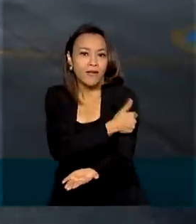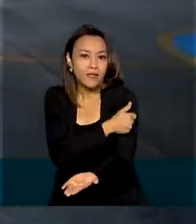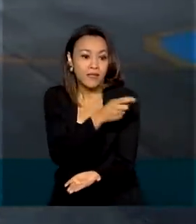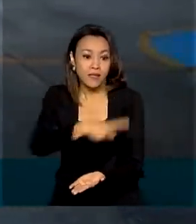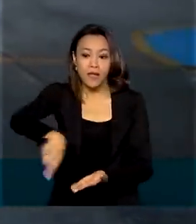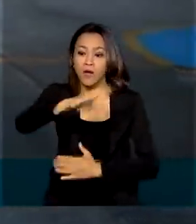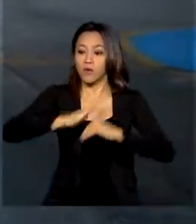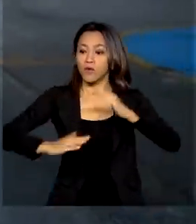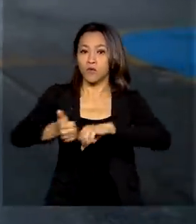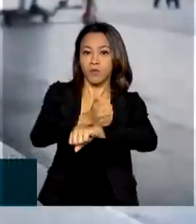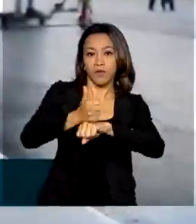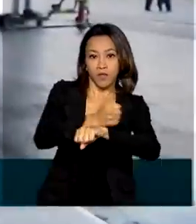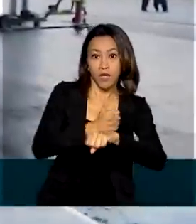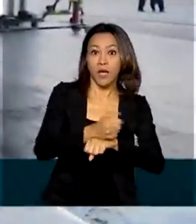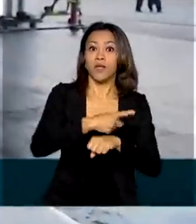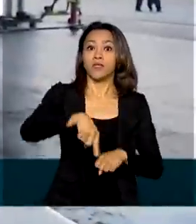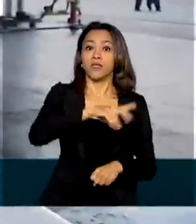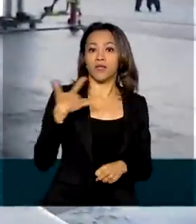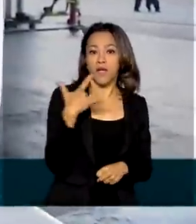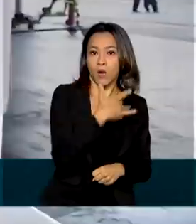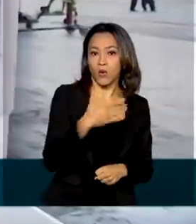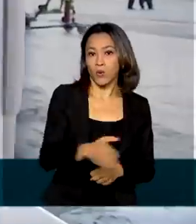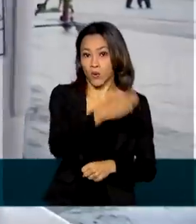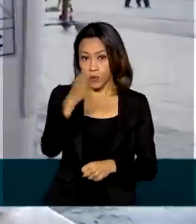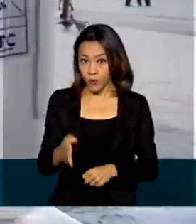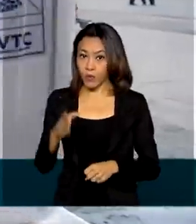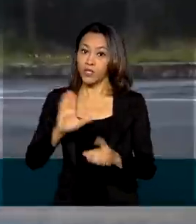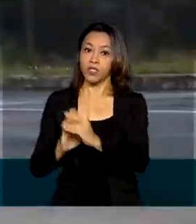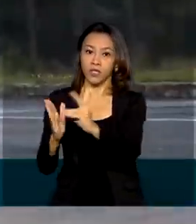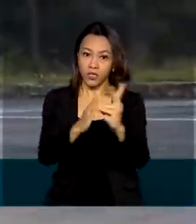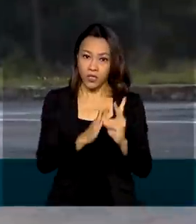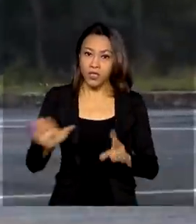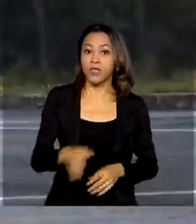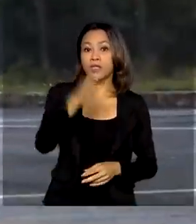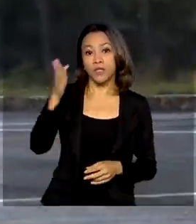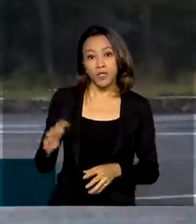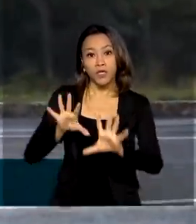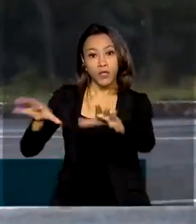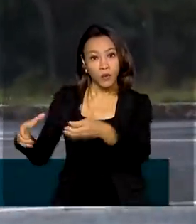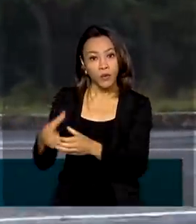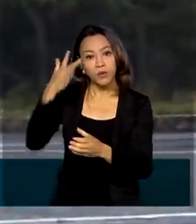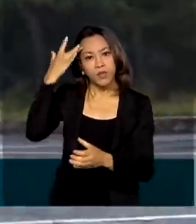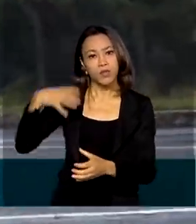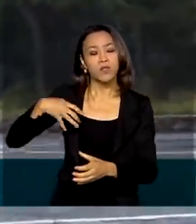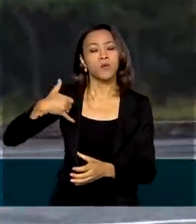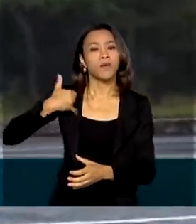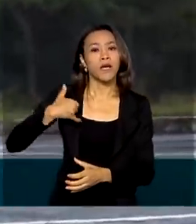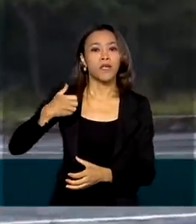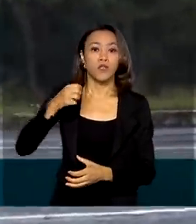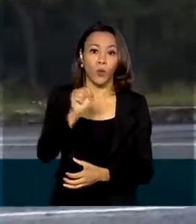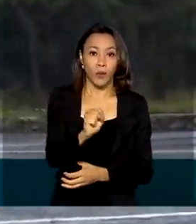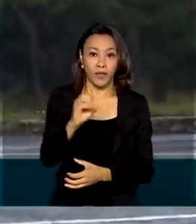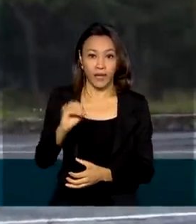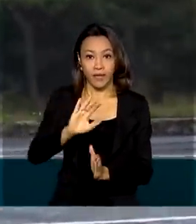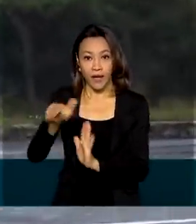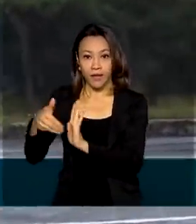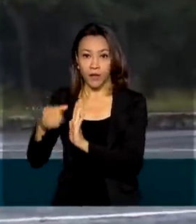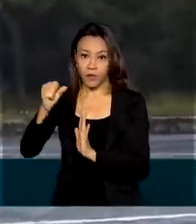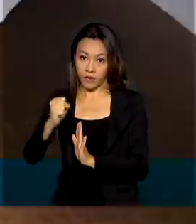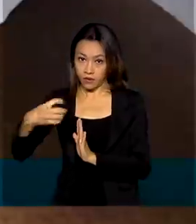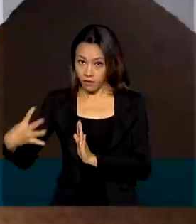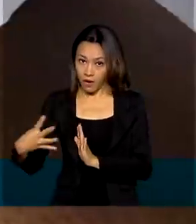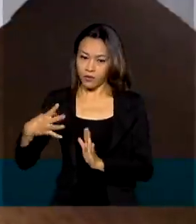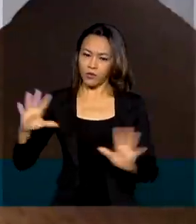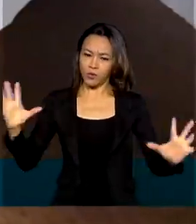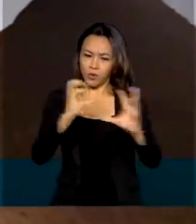indígenas do Amazonas e pessoas de 80 a 84 anos de idade. No total, mais